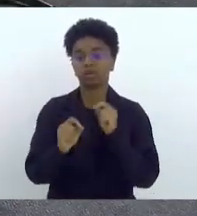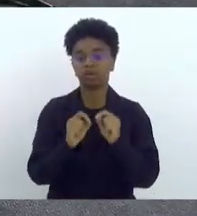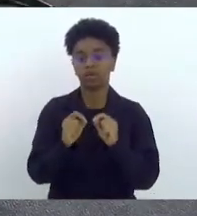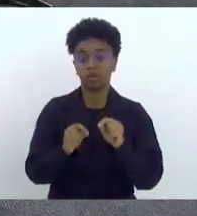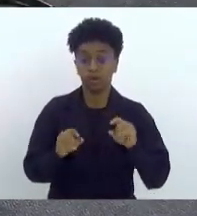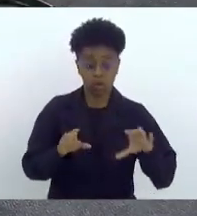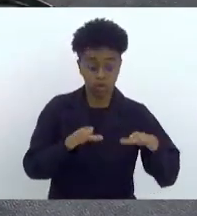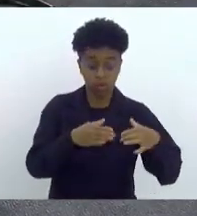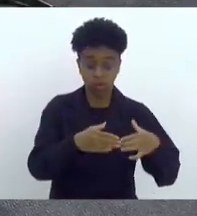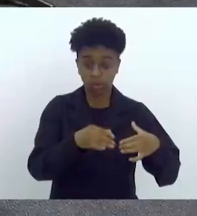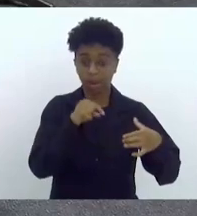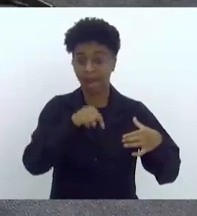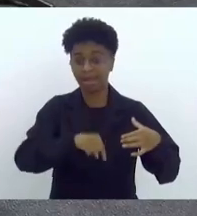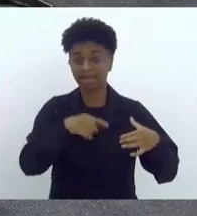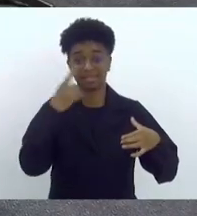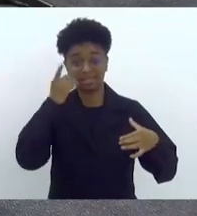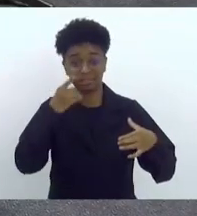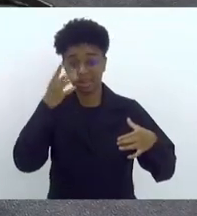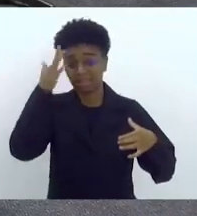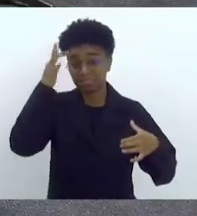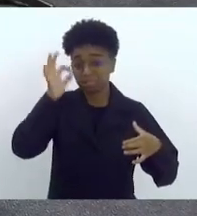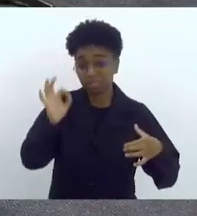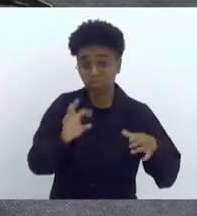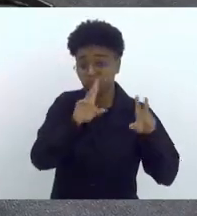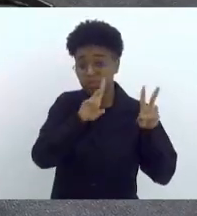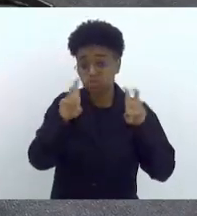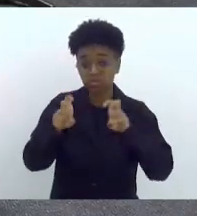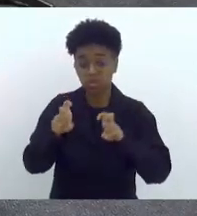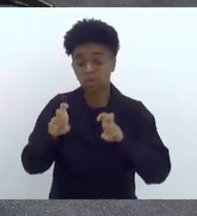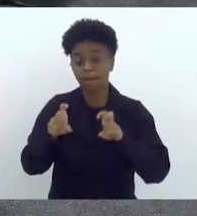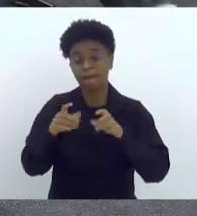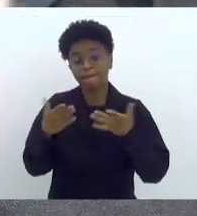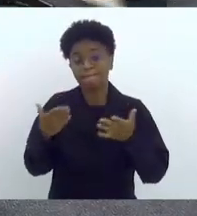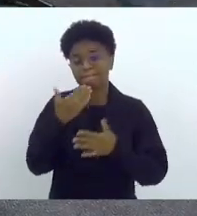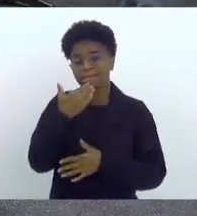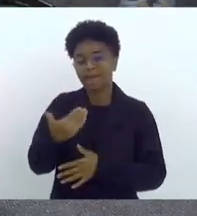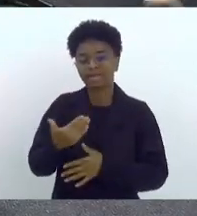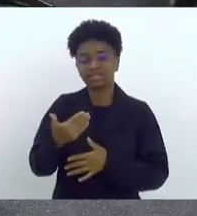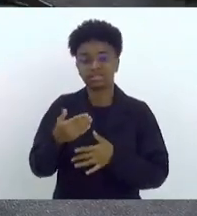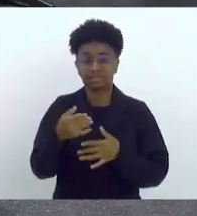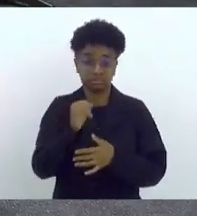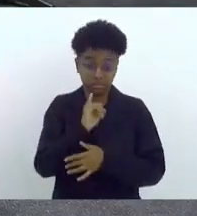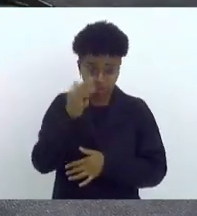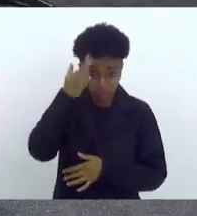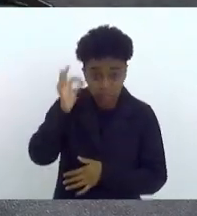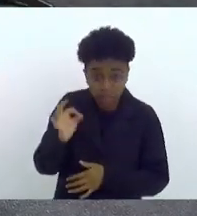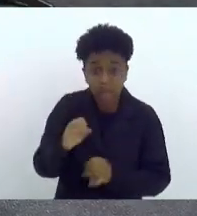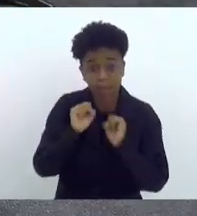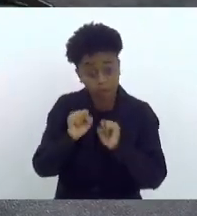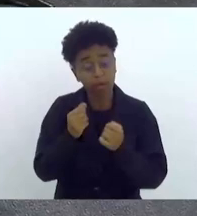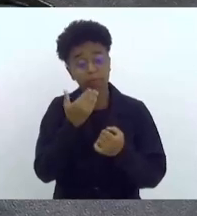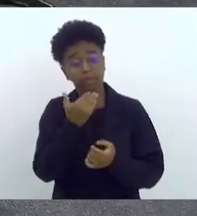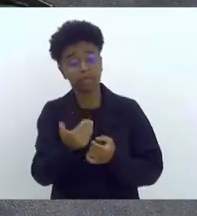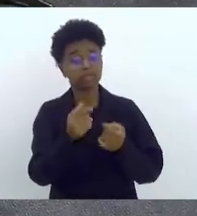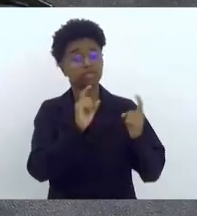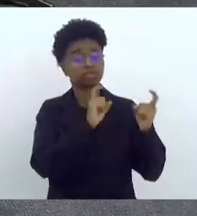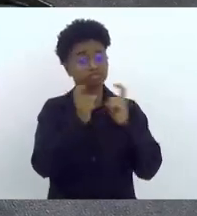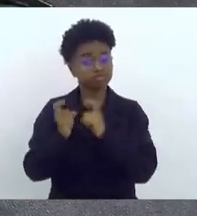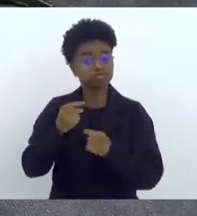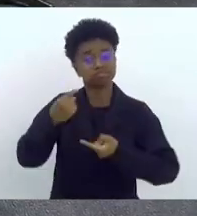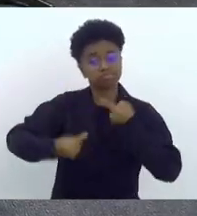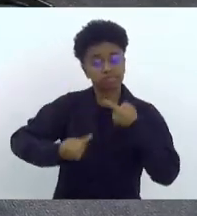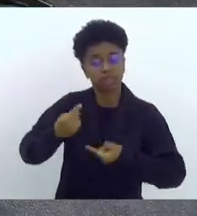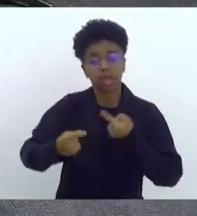conjunto de deputados aqui na casa, que não entendem da matéria, que peçam uma audiência pública, que a possa debater, discutir,